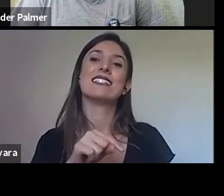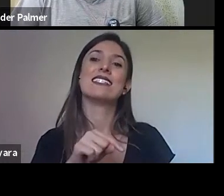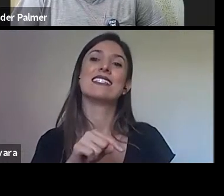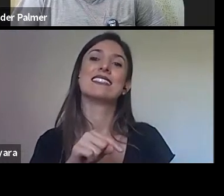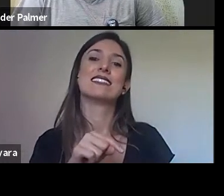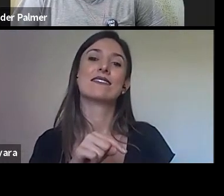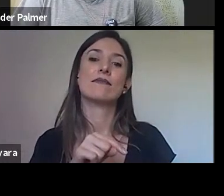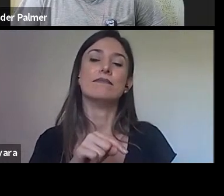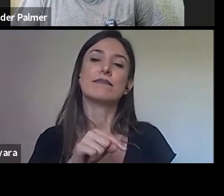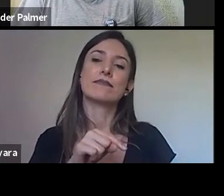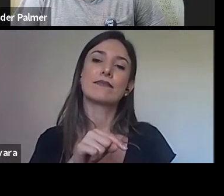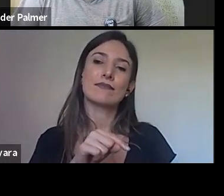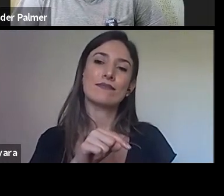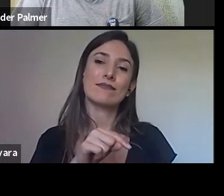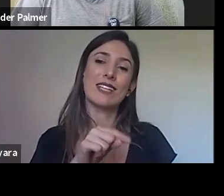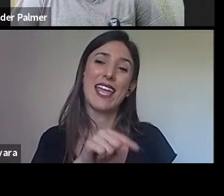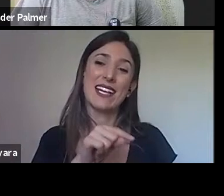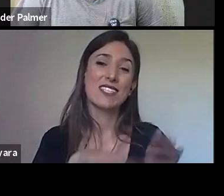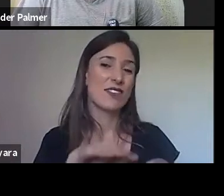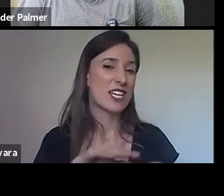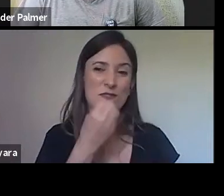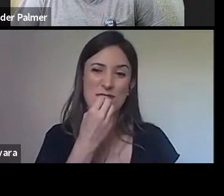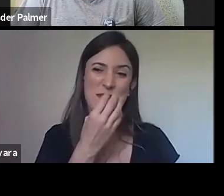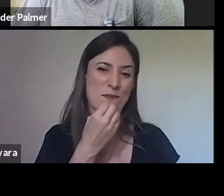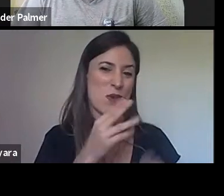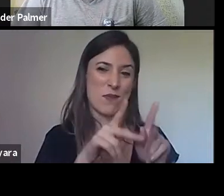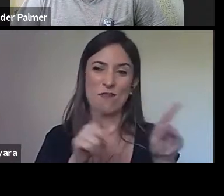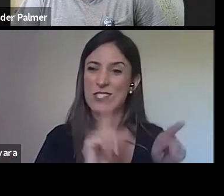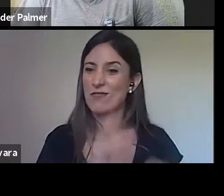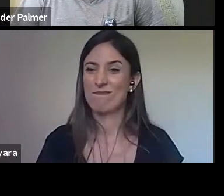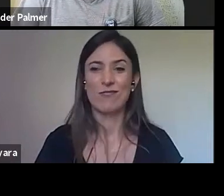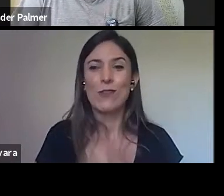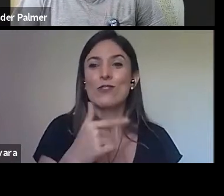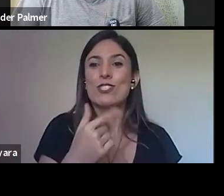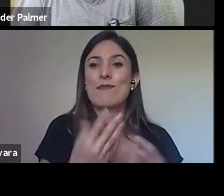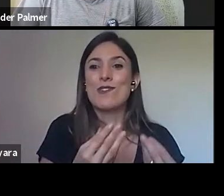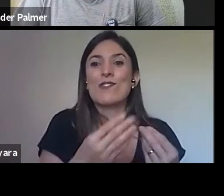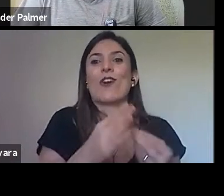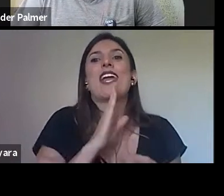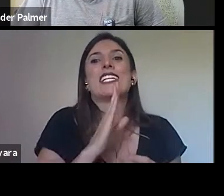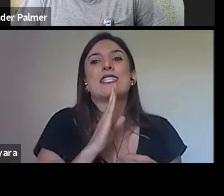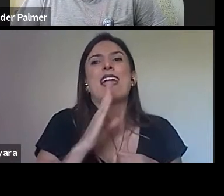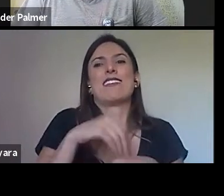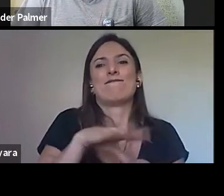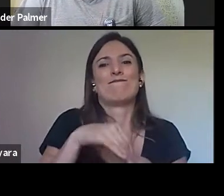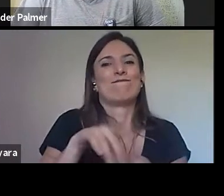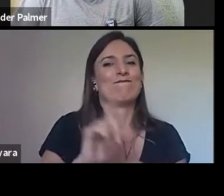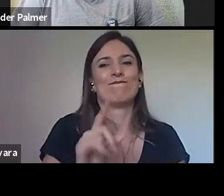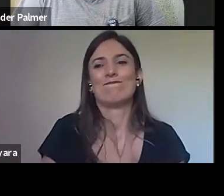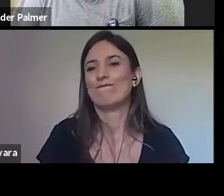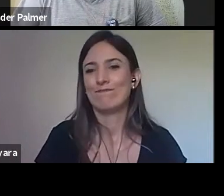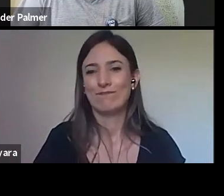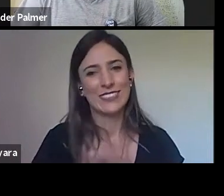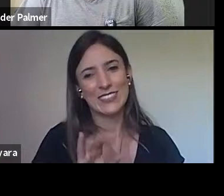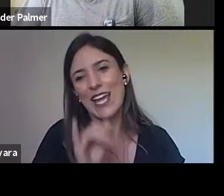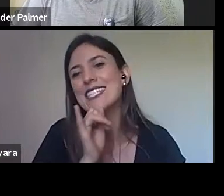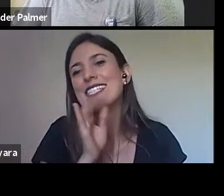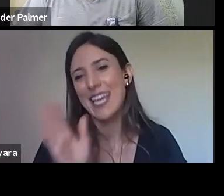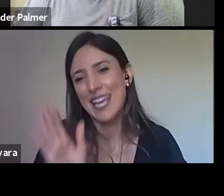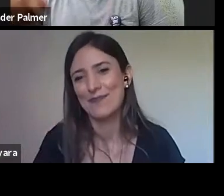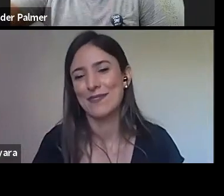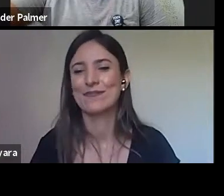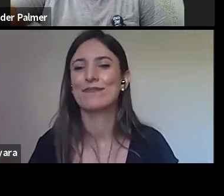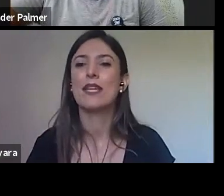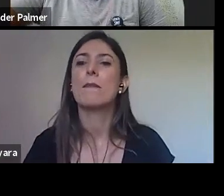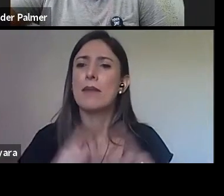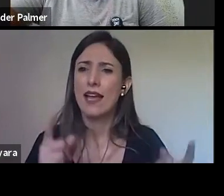não necessariamente são bons professores que têm tanto conhecimento. Não é só um caso para ilustrar, mas é